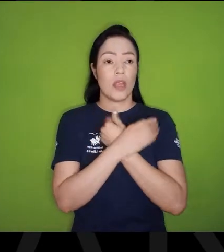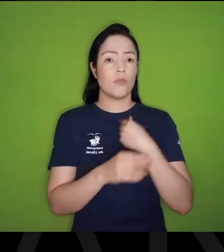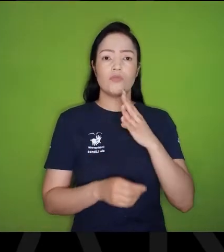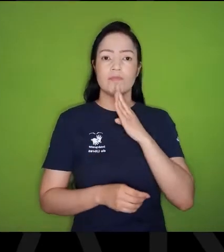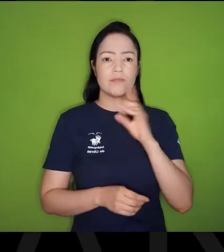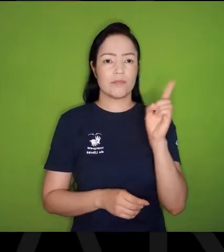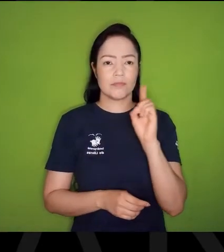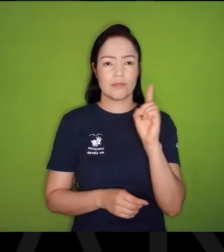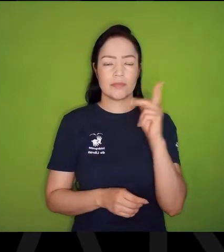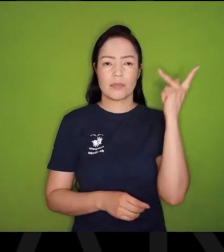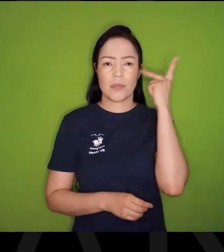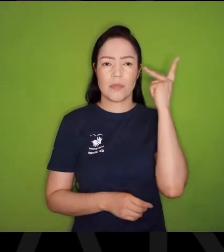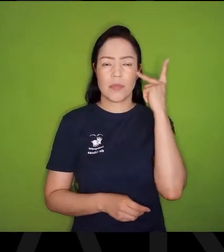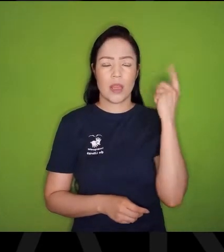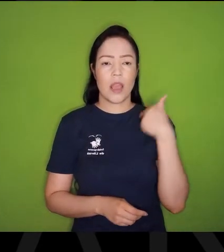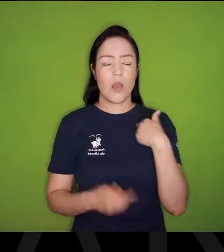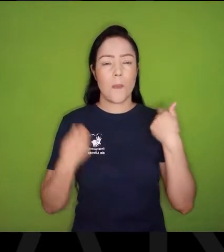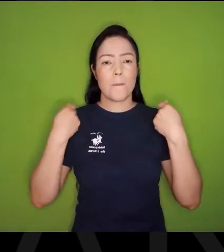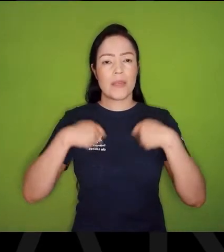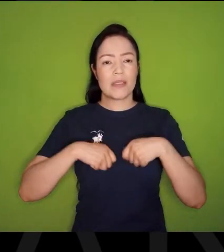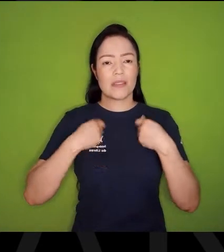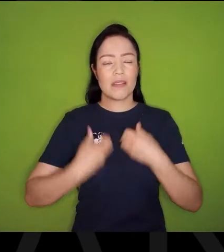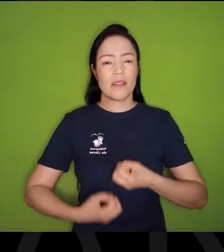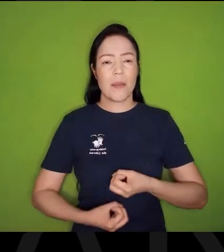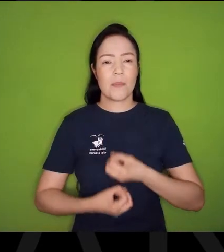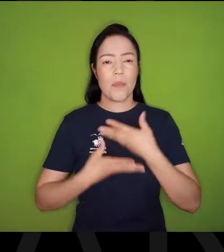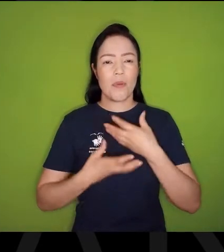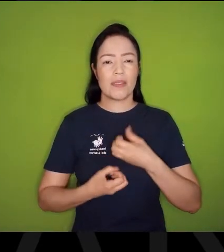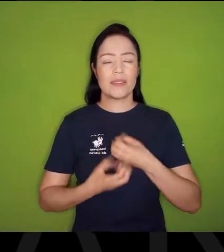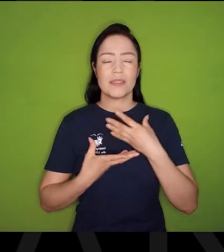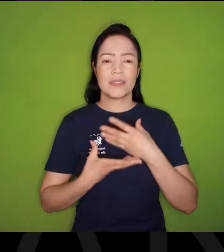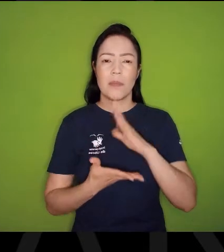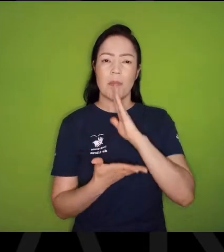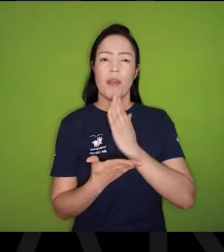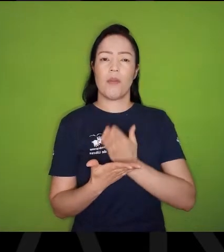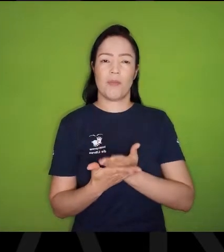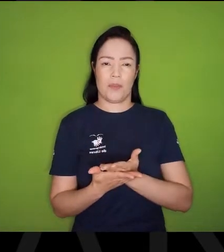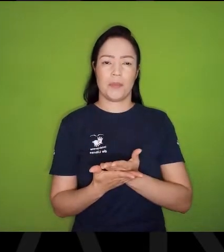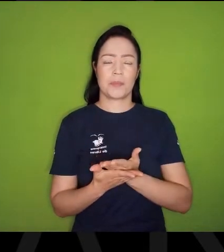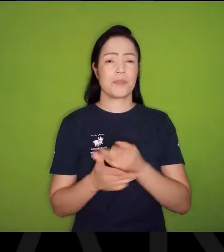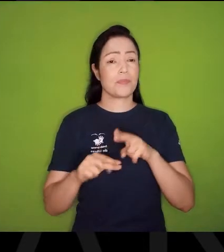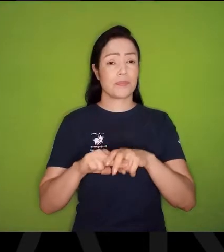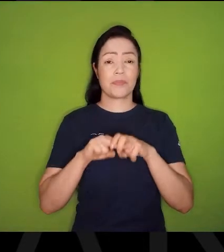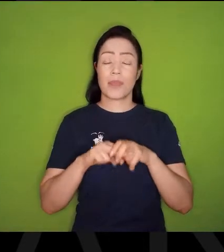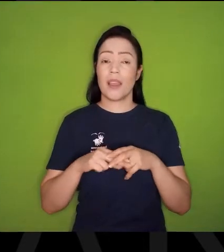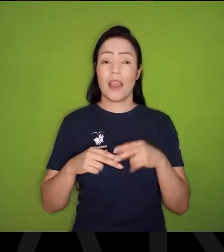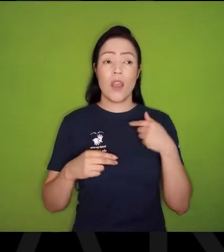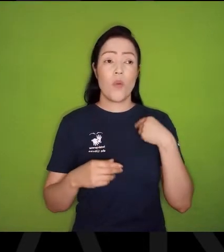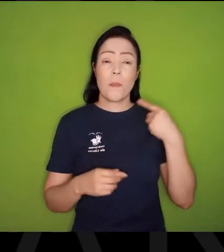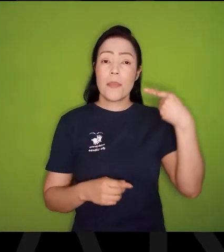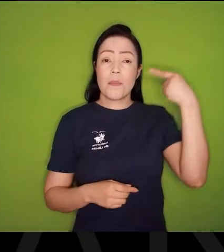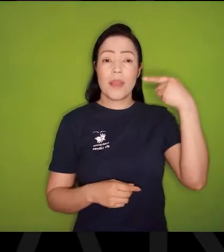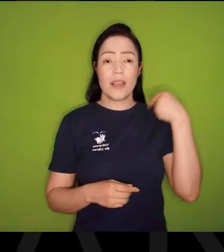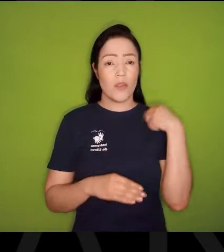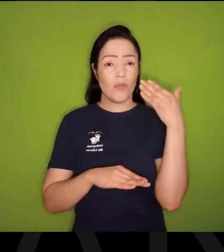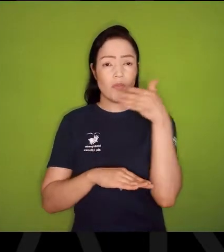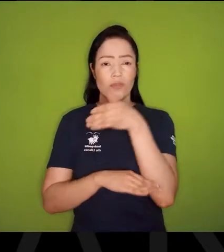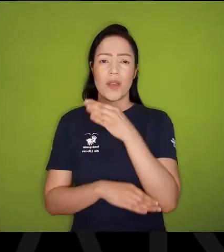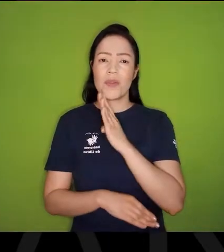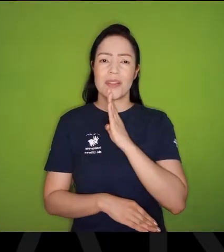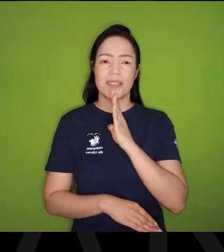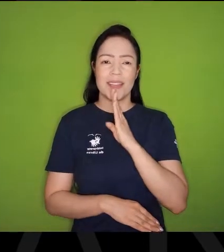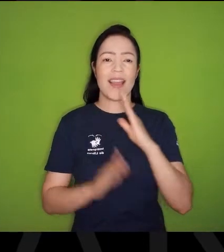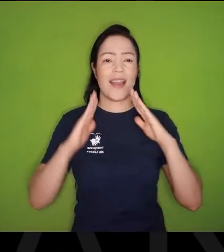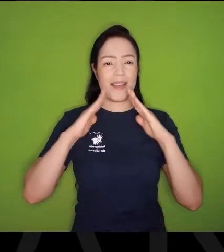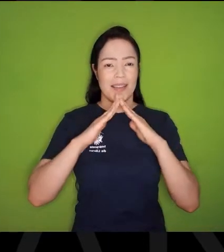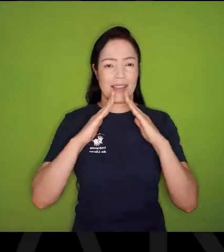Mas eu precisei da revolução poética, Da crença na poesia, Porque, O primeiro lugar que eu fui conhecer Foi